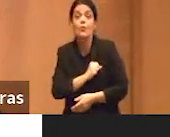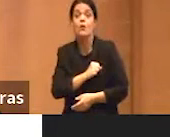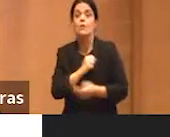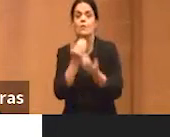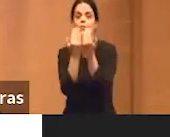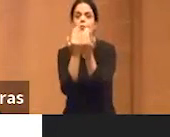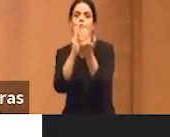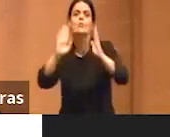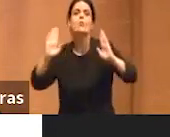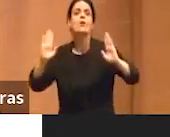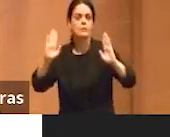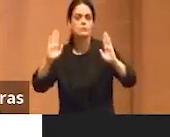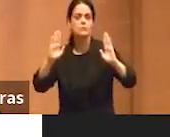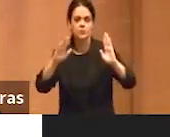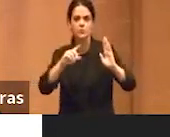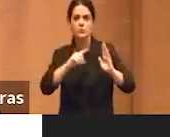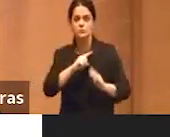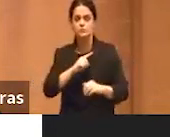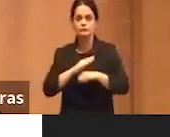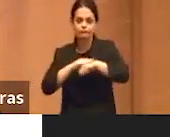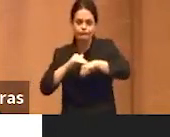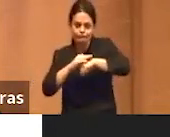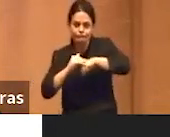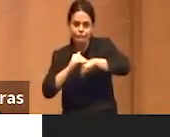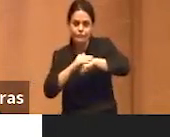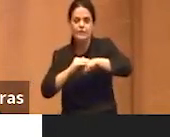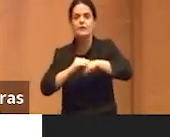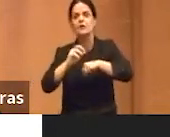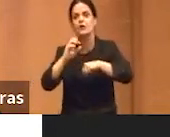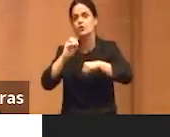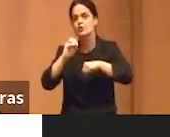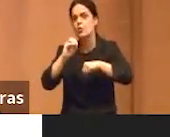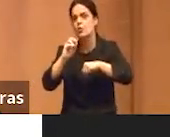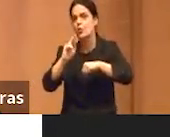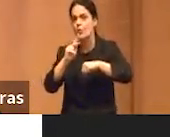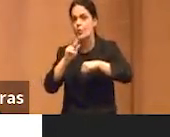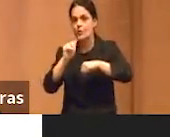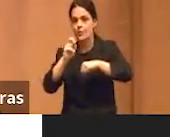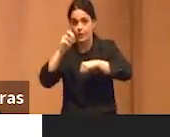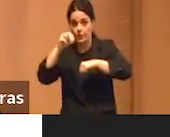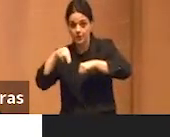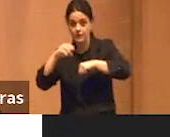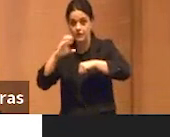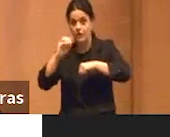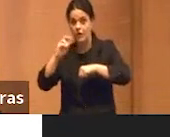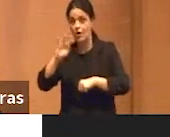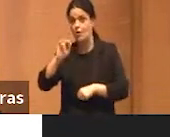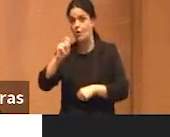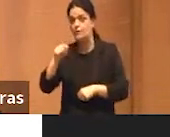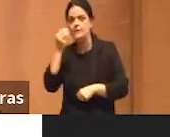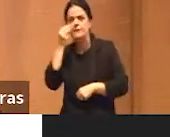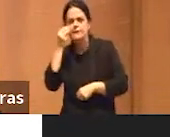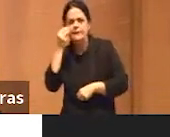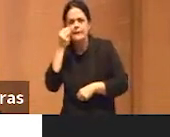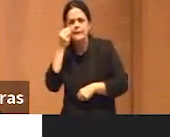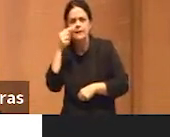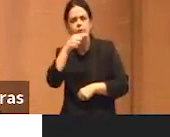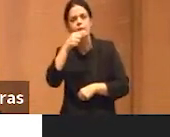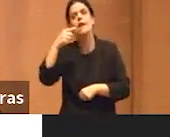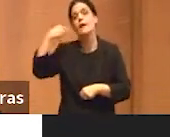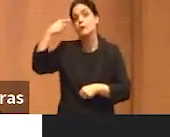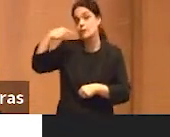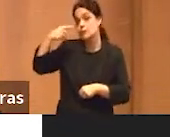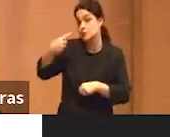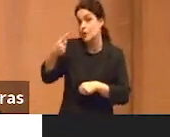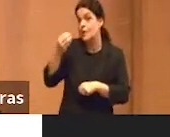Raul Olivão Cortes, que está procurando o que fazer agora, lá em Zaragoça, porque a direita lá ganhou,